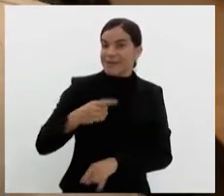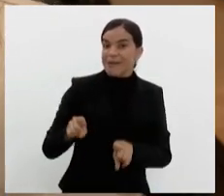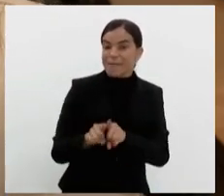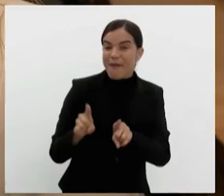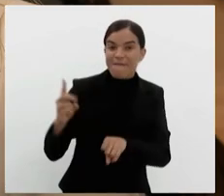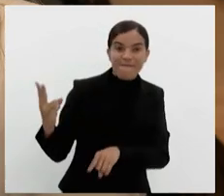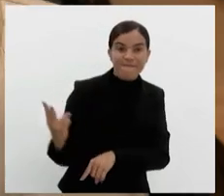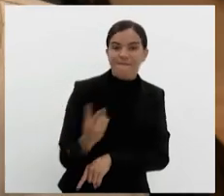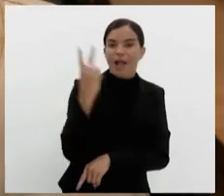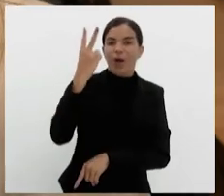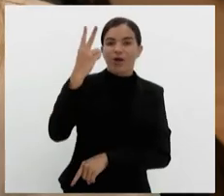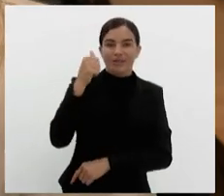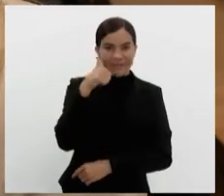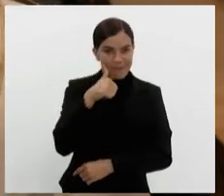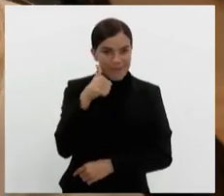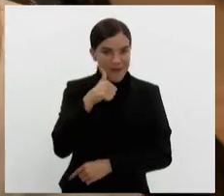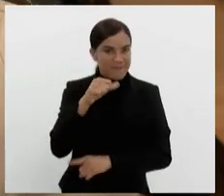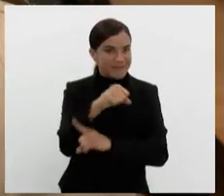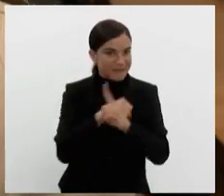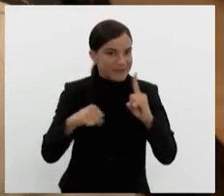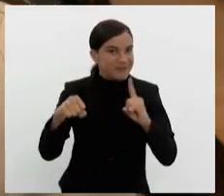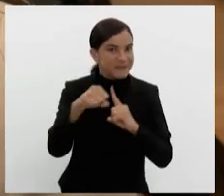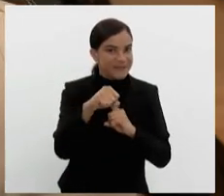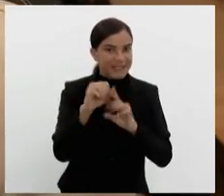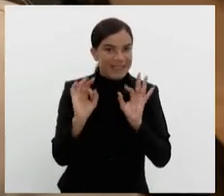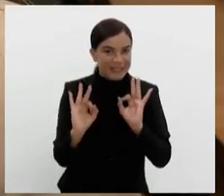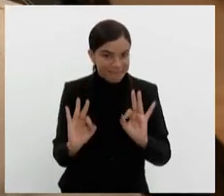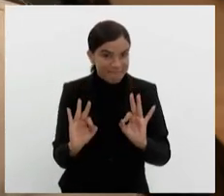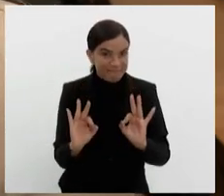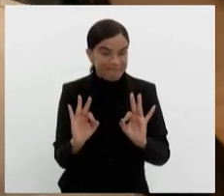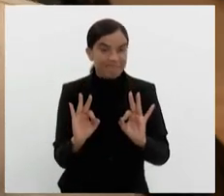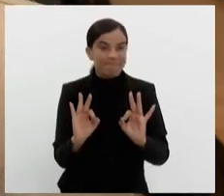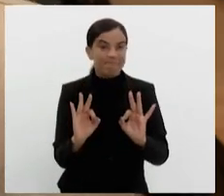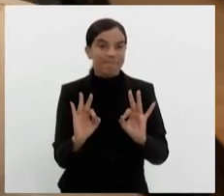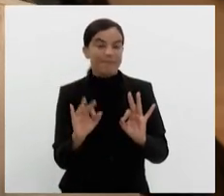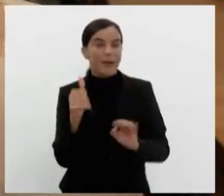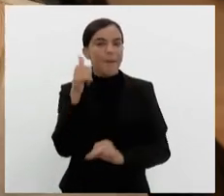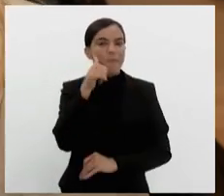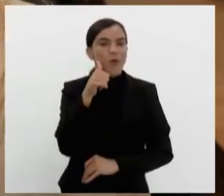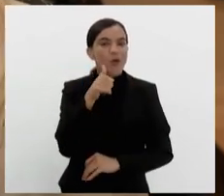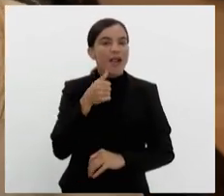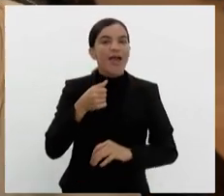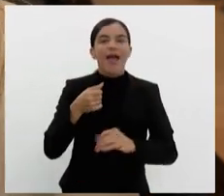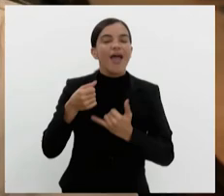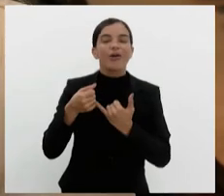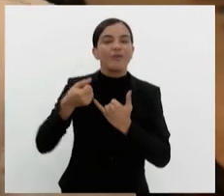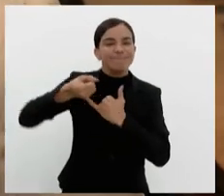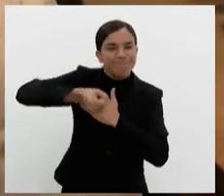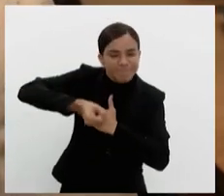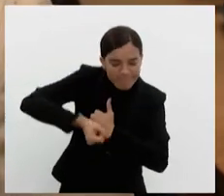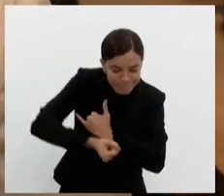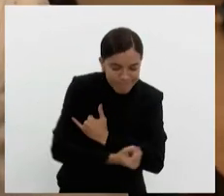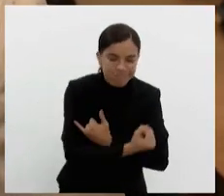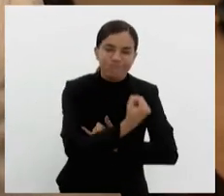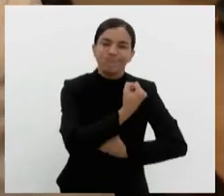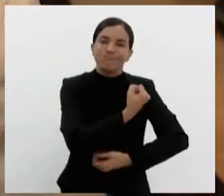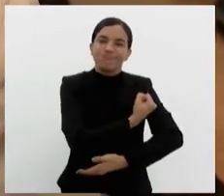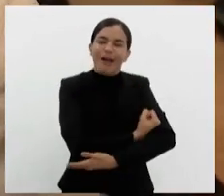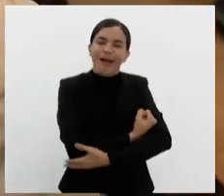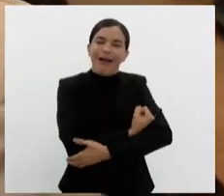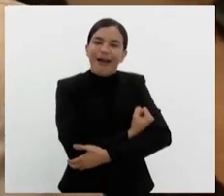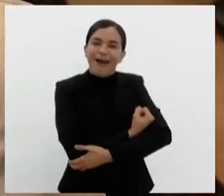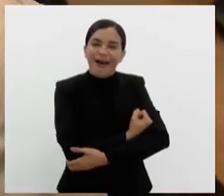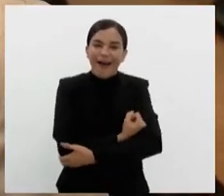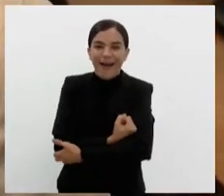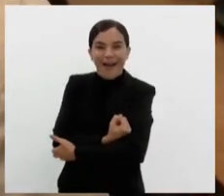que a mulher tem para a sociedade como um todo. A mulher é quem gesta, mulher é quem traz